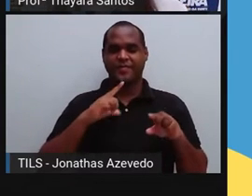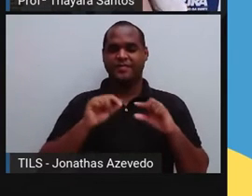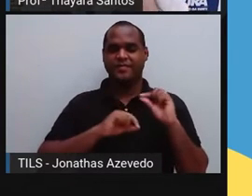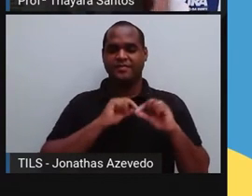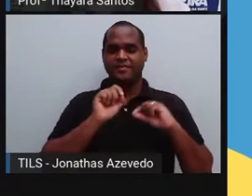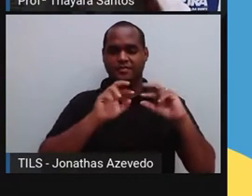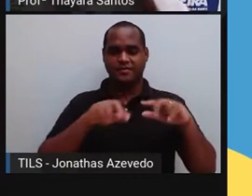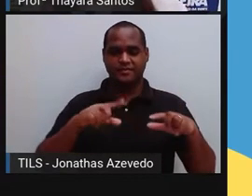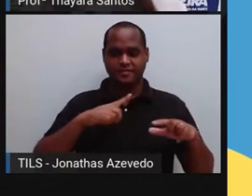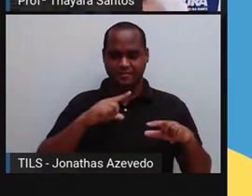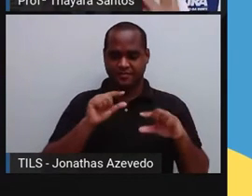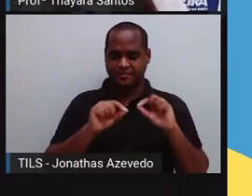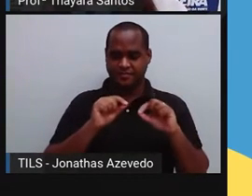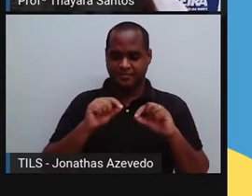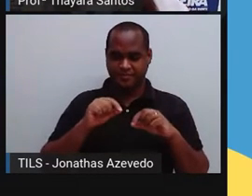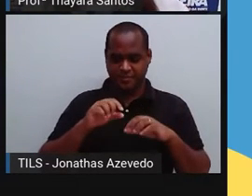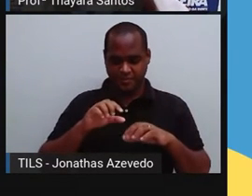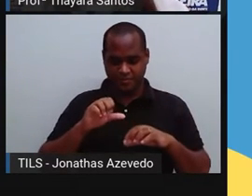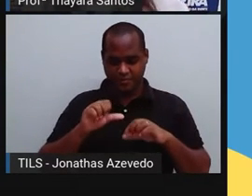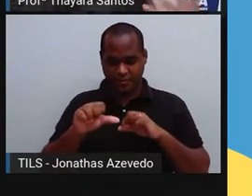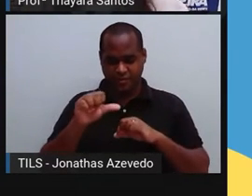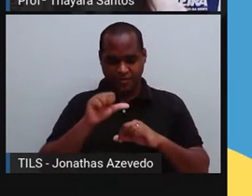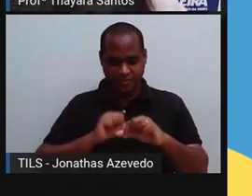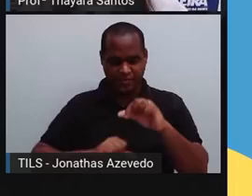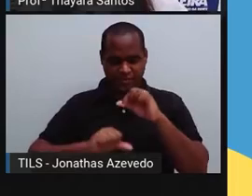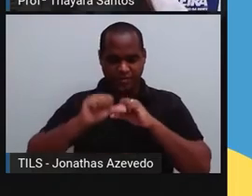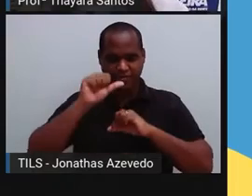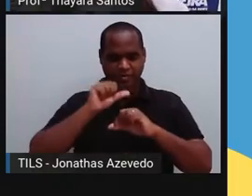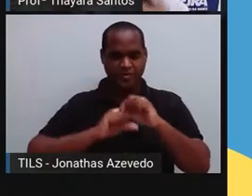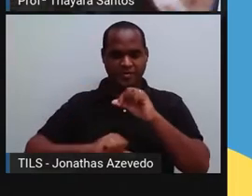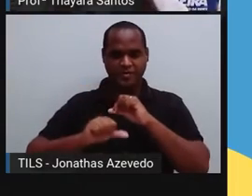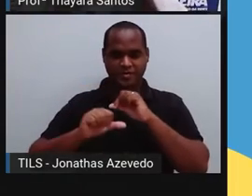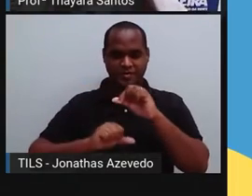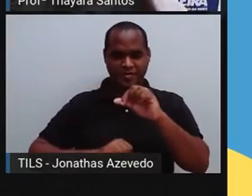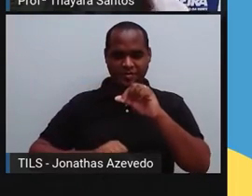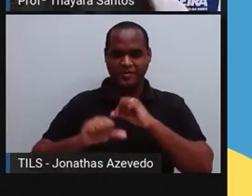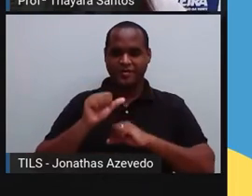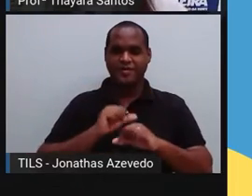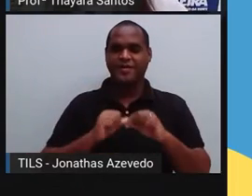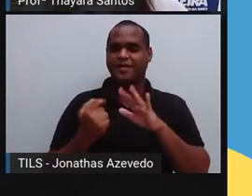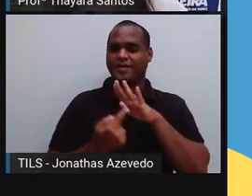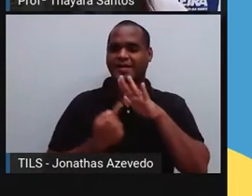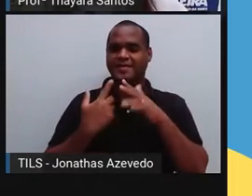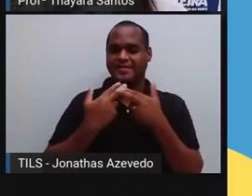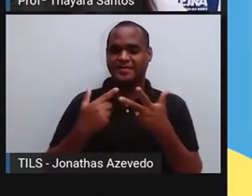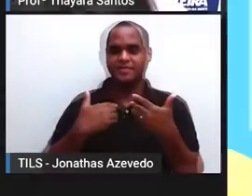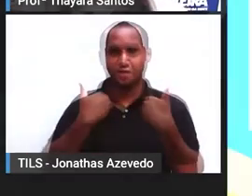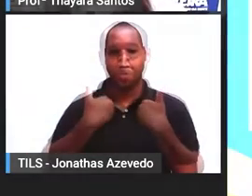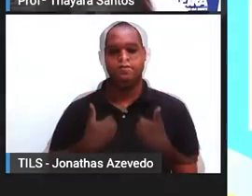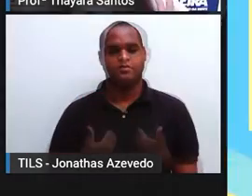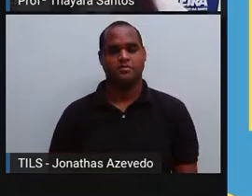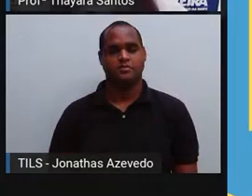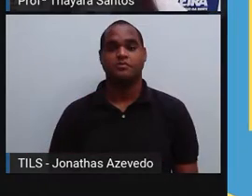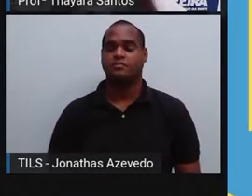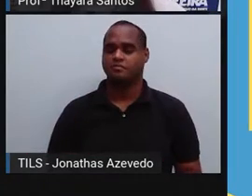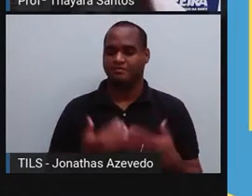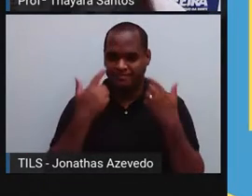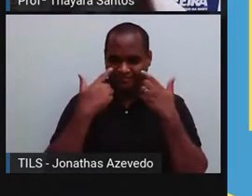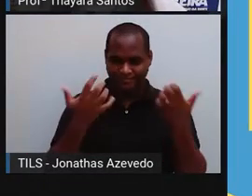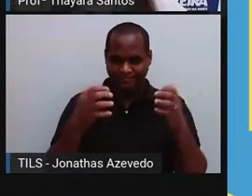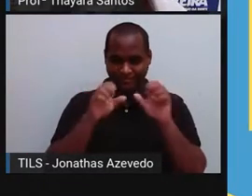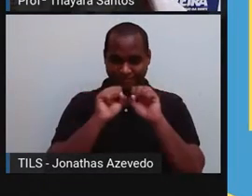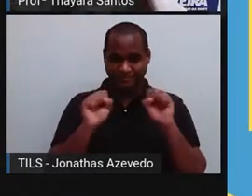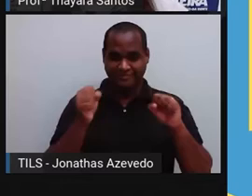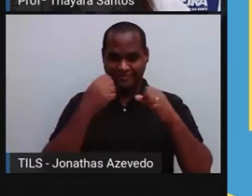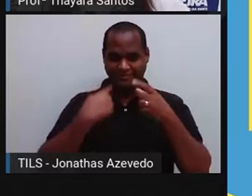ele é responsável pelo transporte dos nutrientes e dos gases por todo o corpo do organismo. Esse sistema